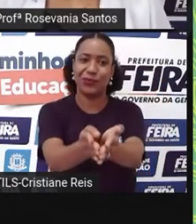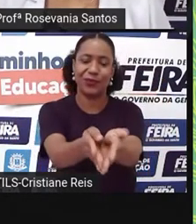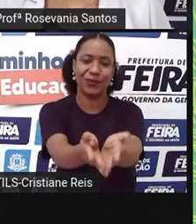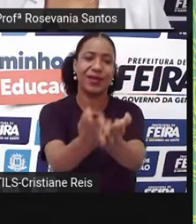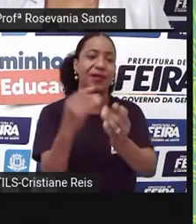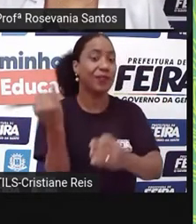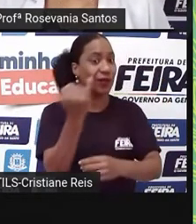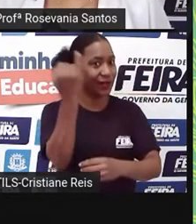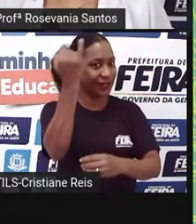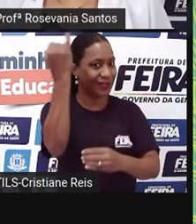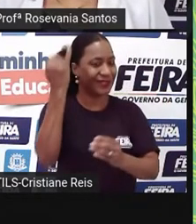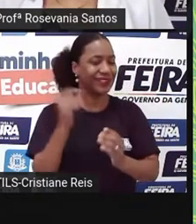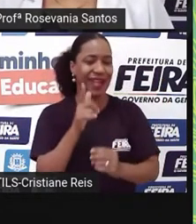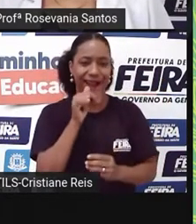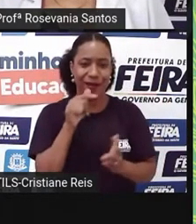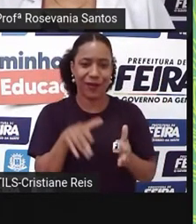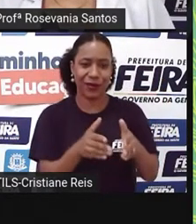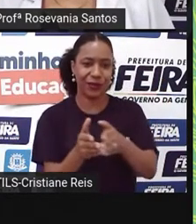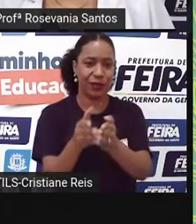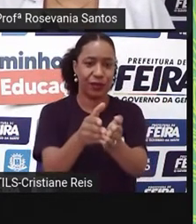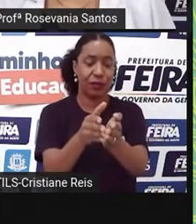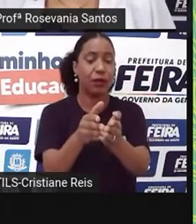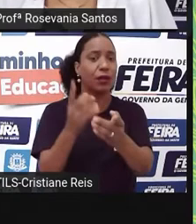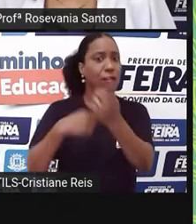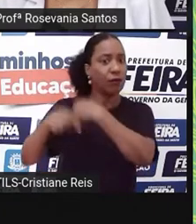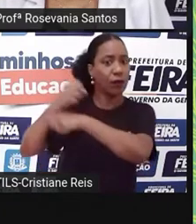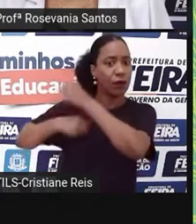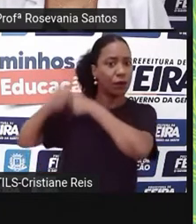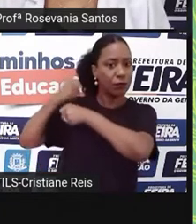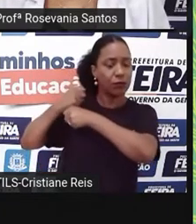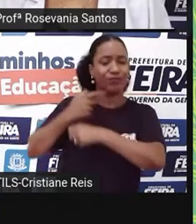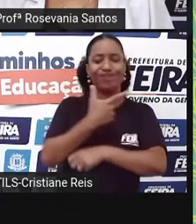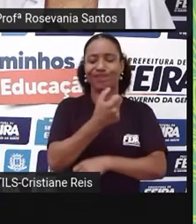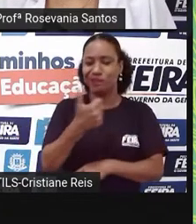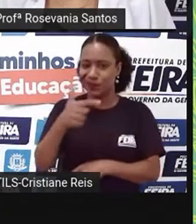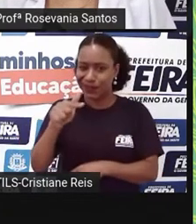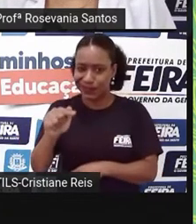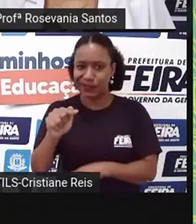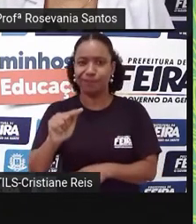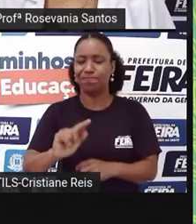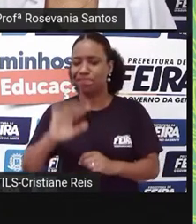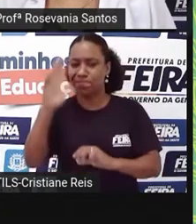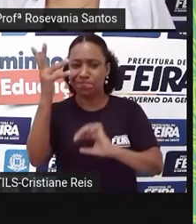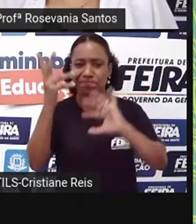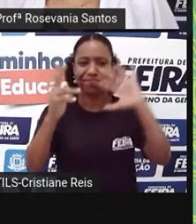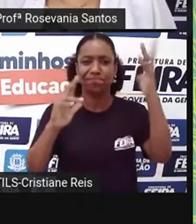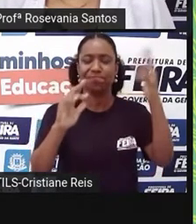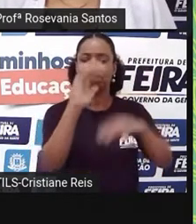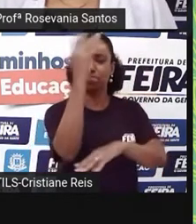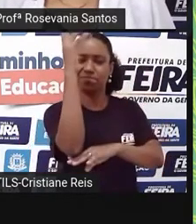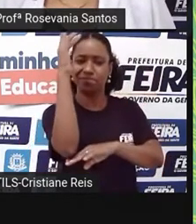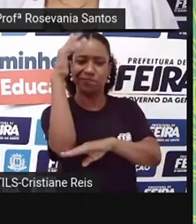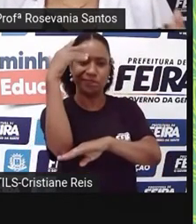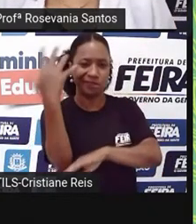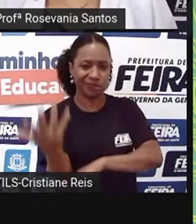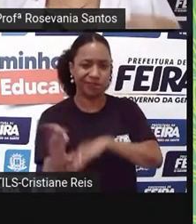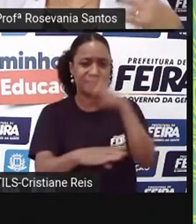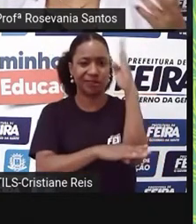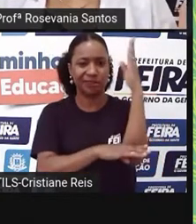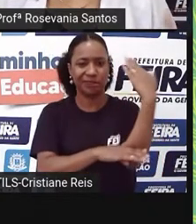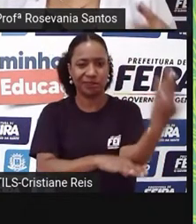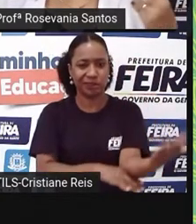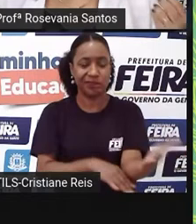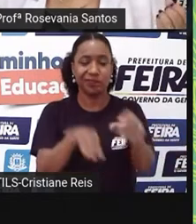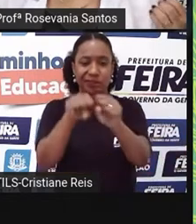2017 pra cá. A floresta amazônica tem sofrido muito, né, com queimadas, com desmatamento, e a gente tem tido